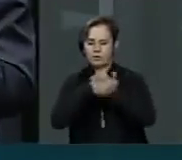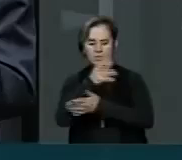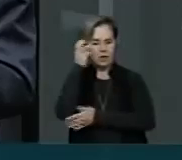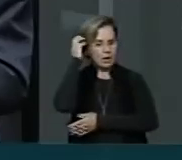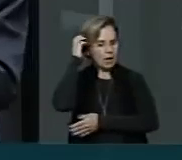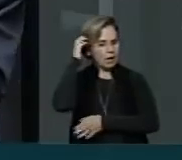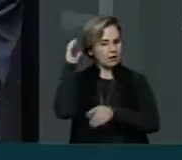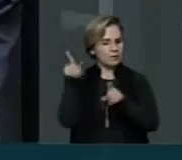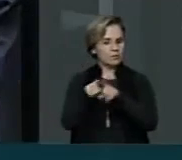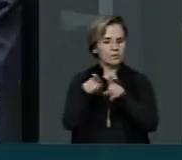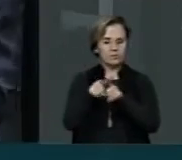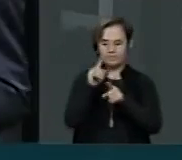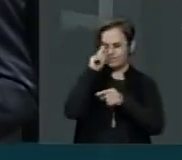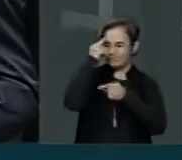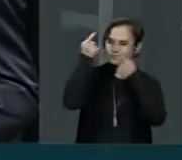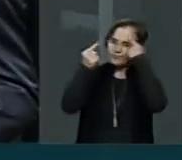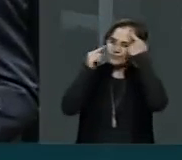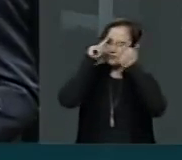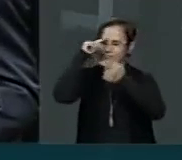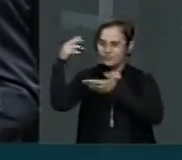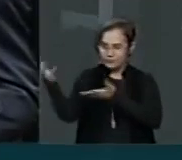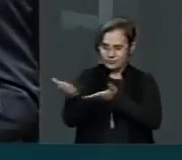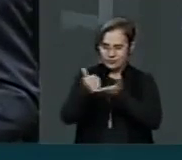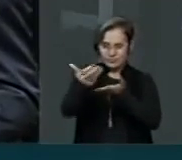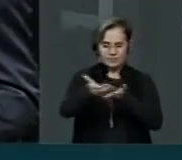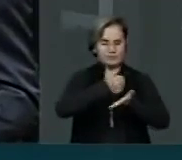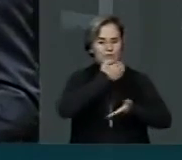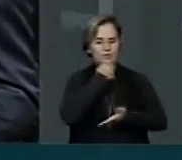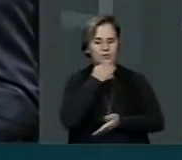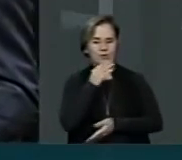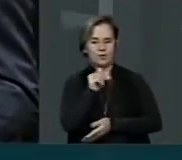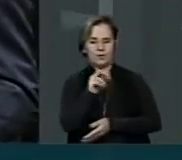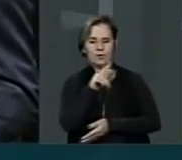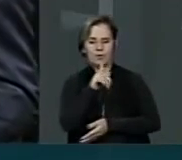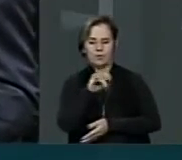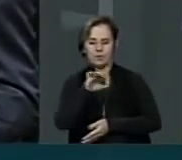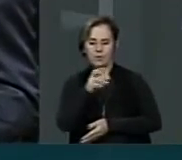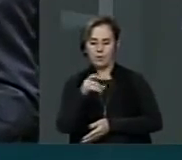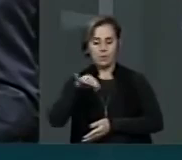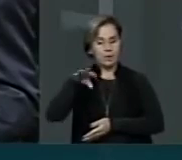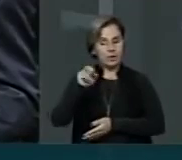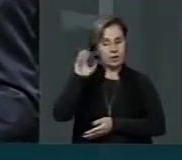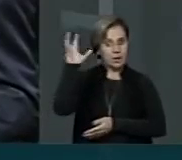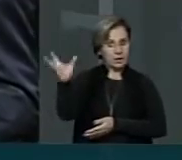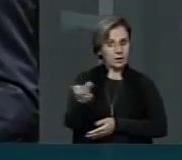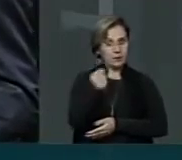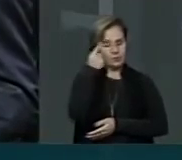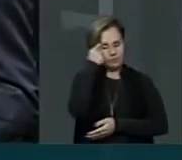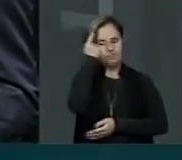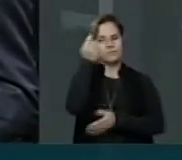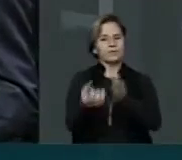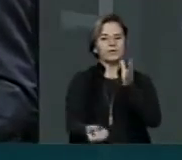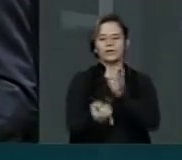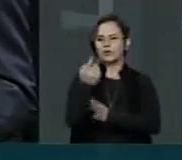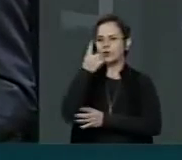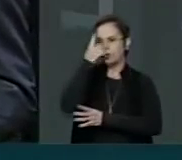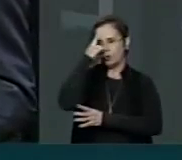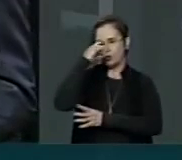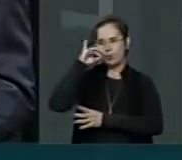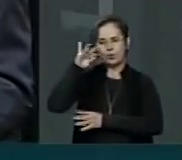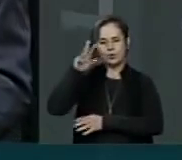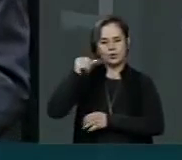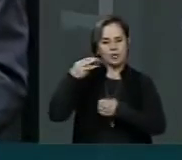em Salvador, que deram as ideias. E o Carlinhos, companheiro, ele pegou e criou o dia municipal